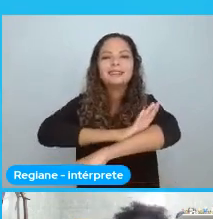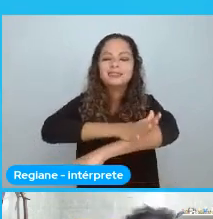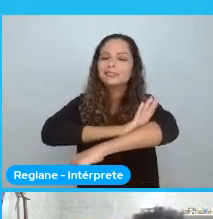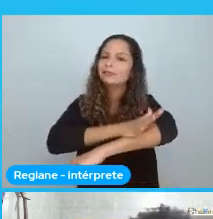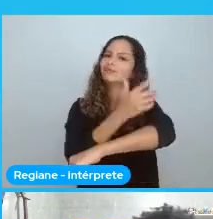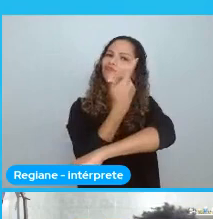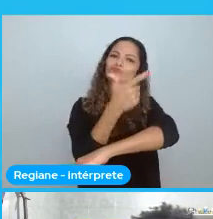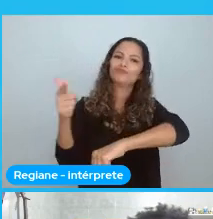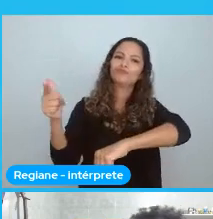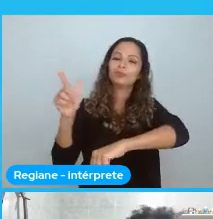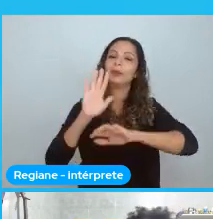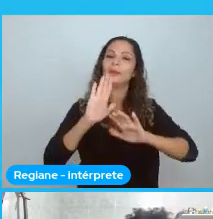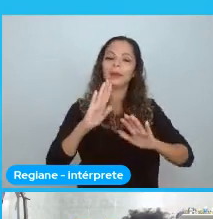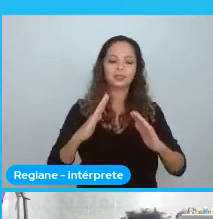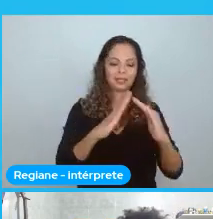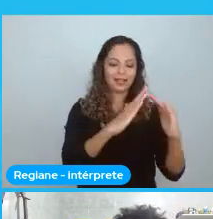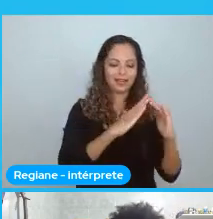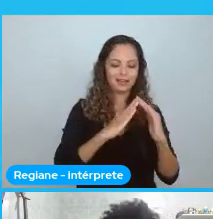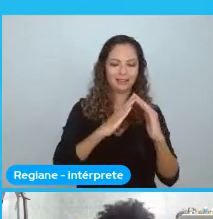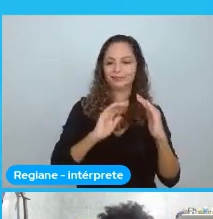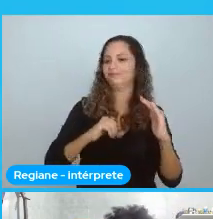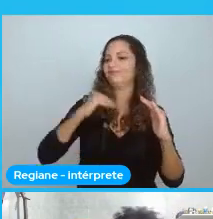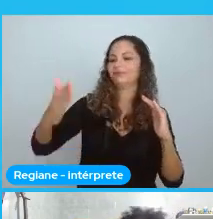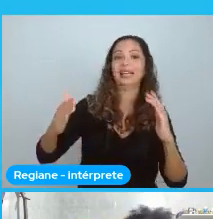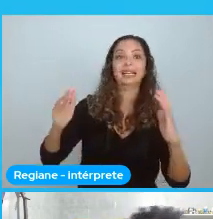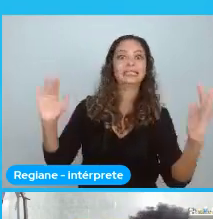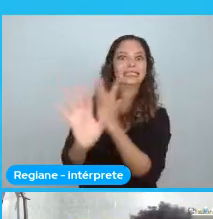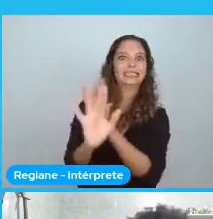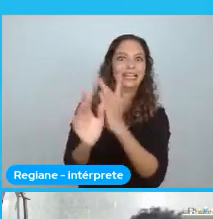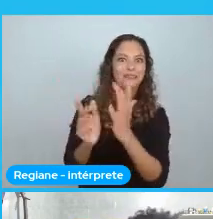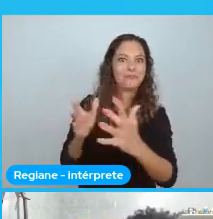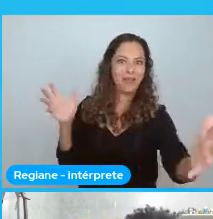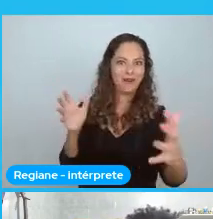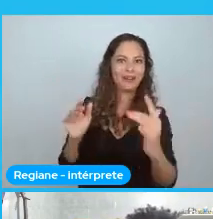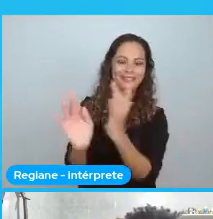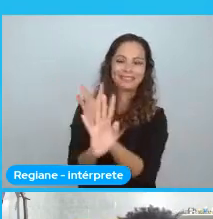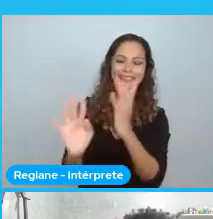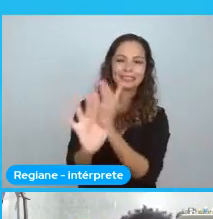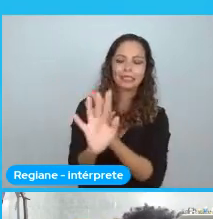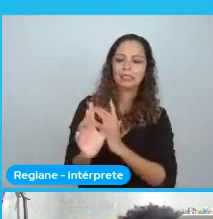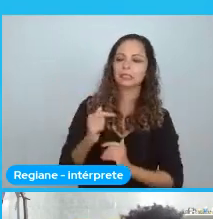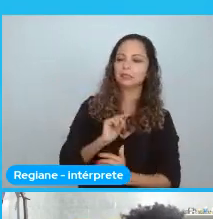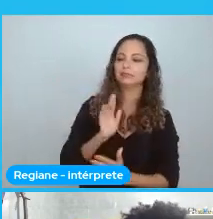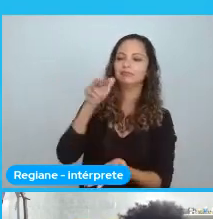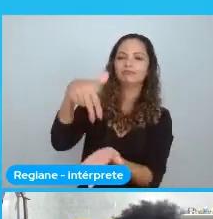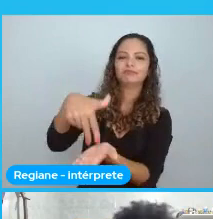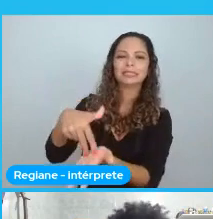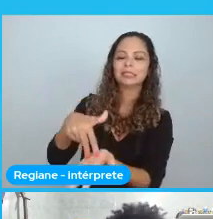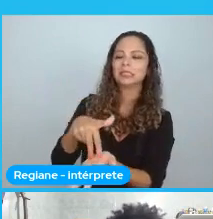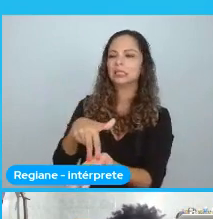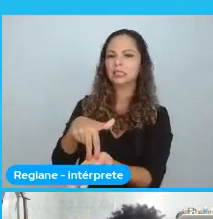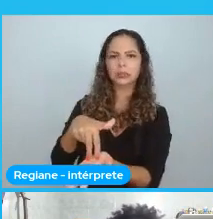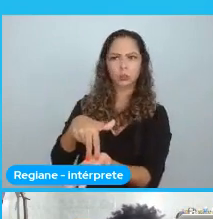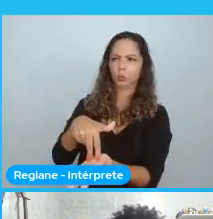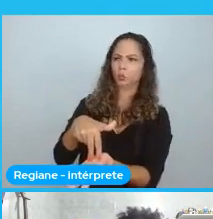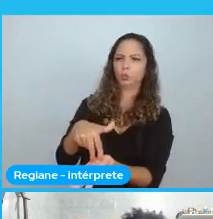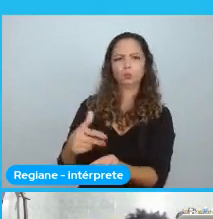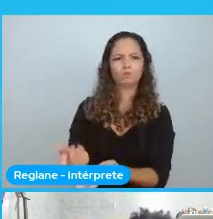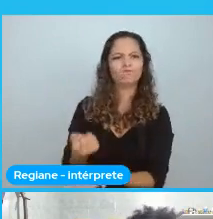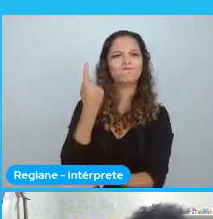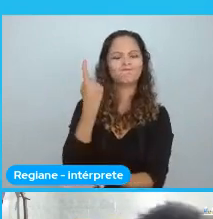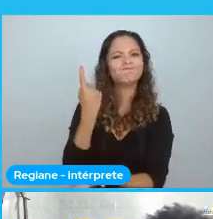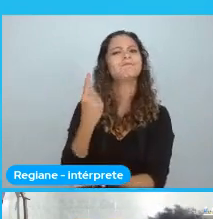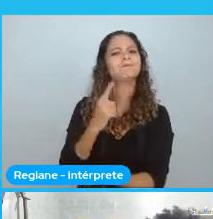aconteceu. Mas quando eu saio do meu bairro. Para. Sei lá. Uma cidade maior. Eu começo. A coisas acontecerem comigo. E aí.